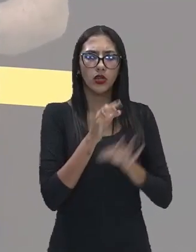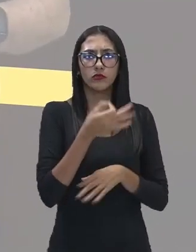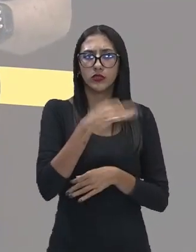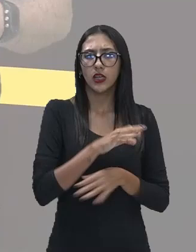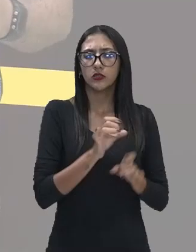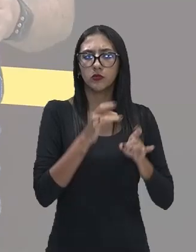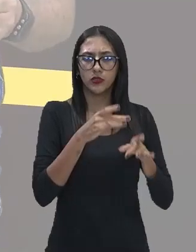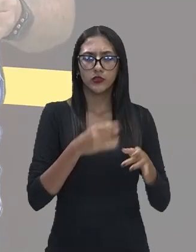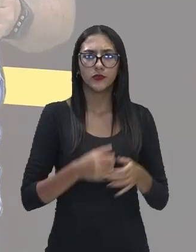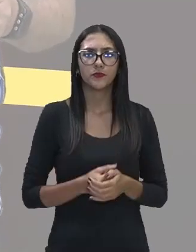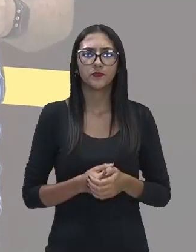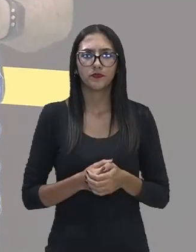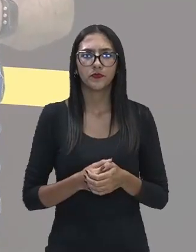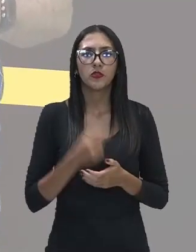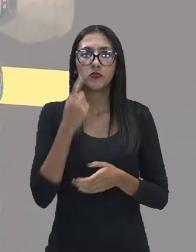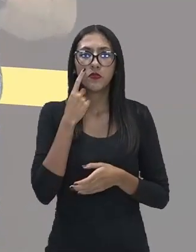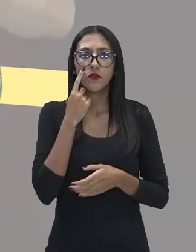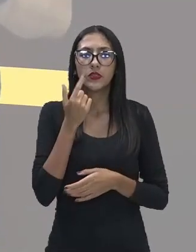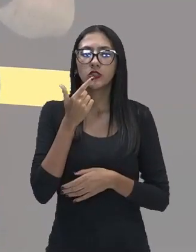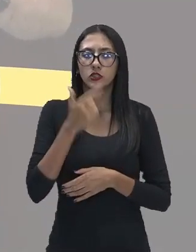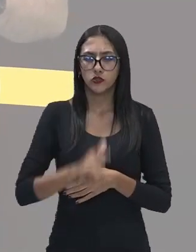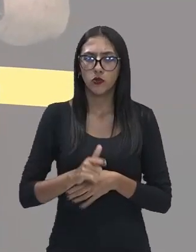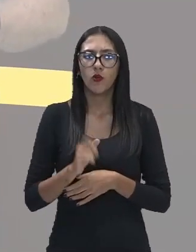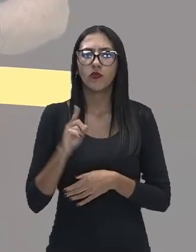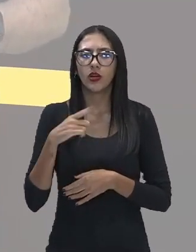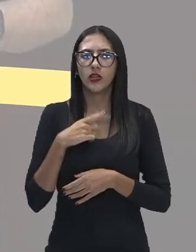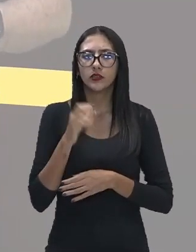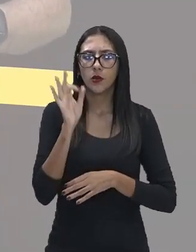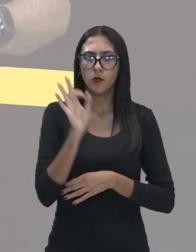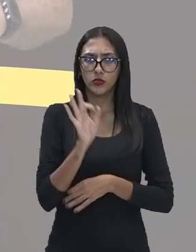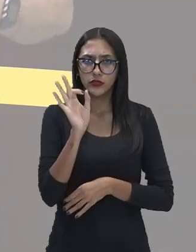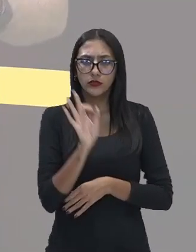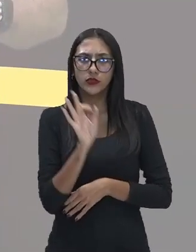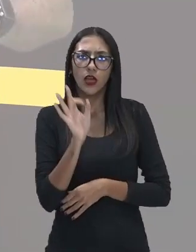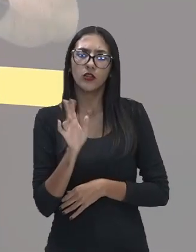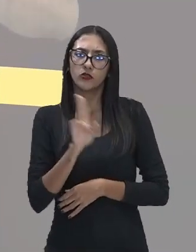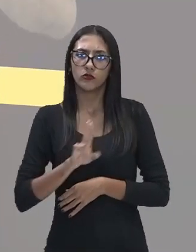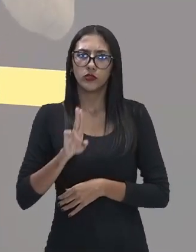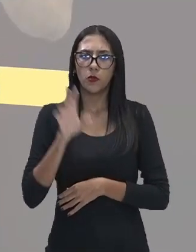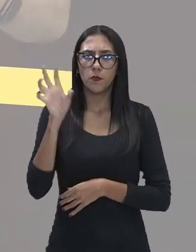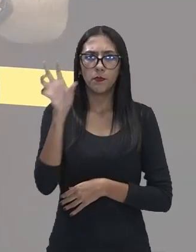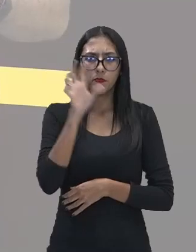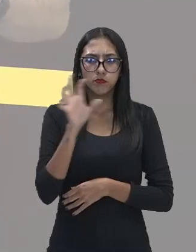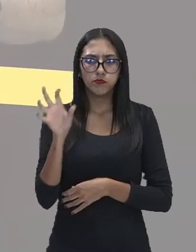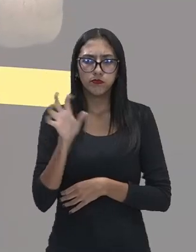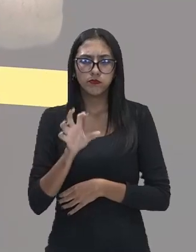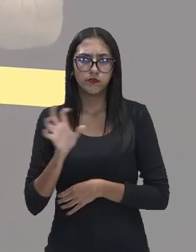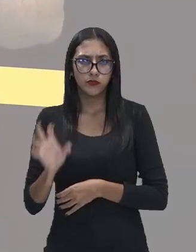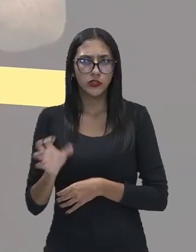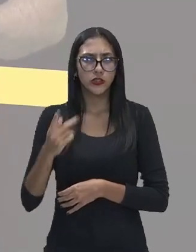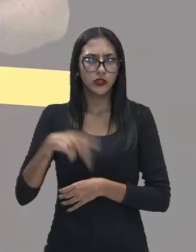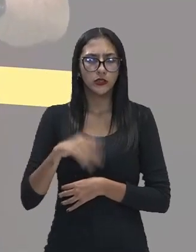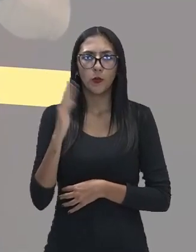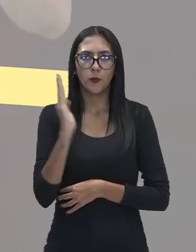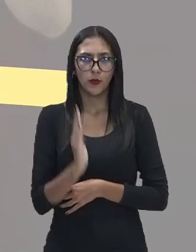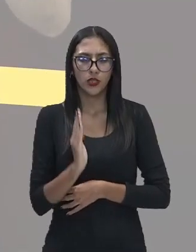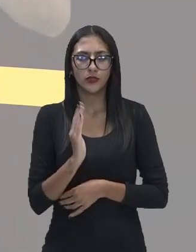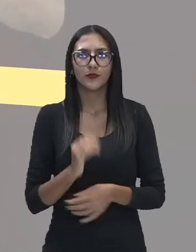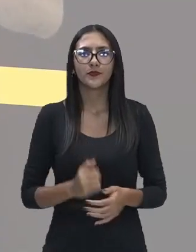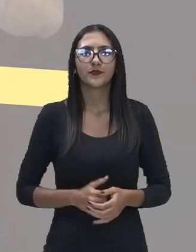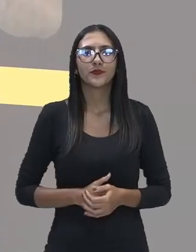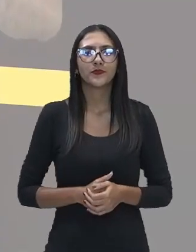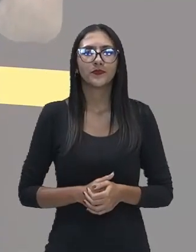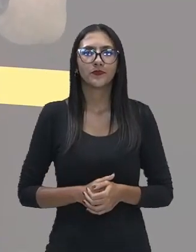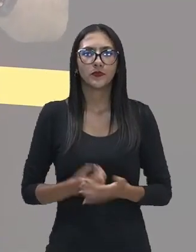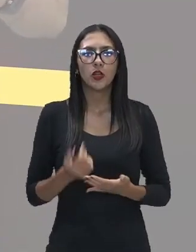a gente vai continuar usando aqui nesse caso os números aí divididos pelas regiões administrativas, tá? Então nós